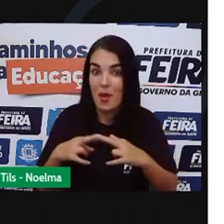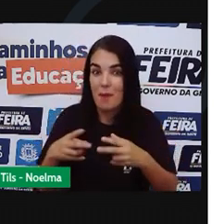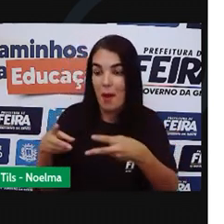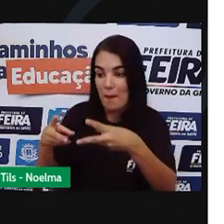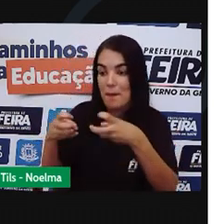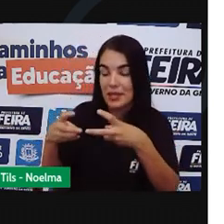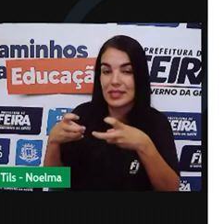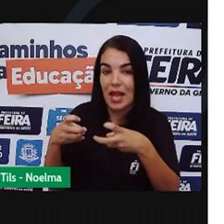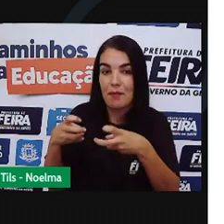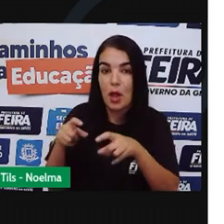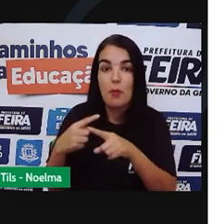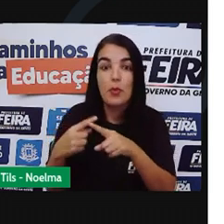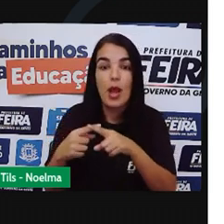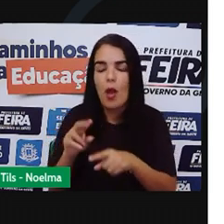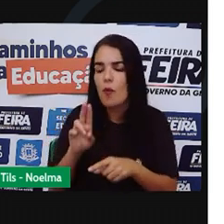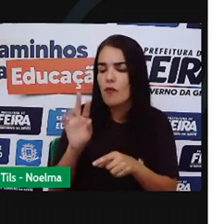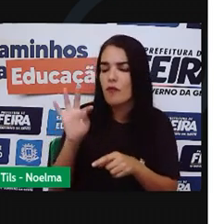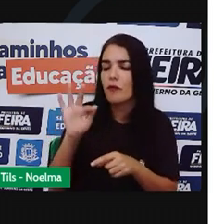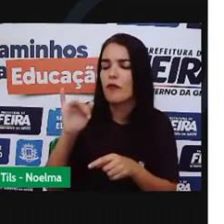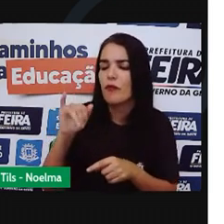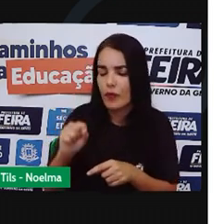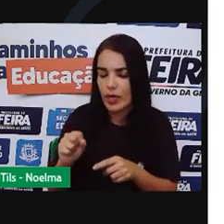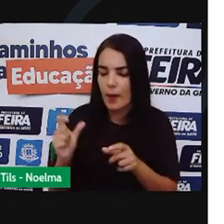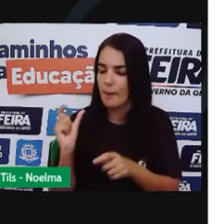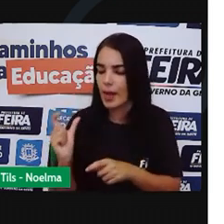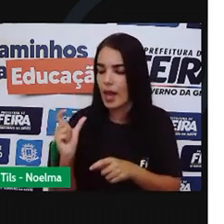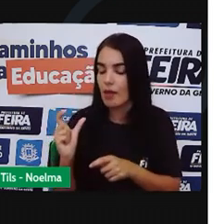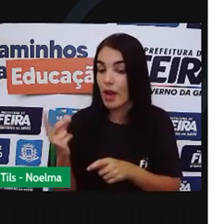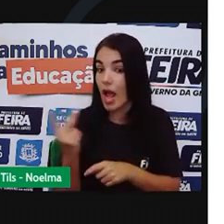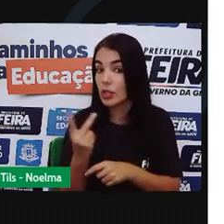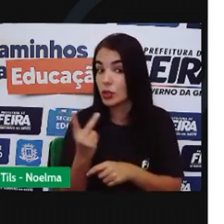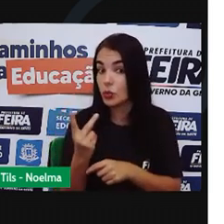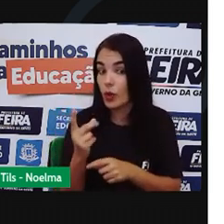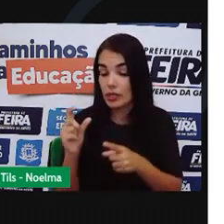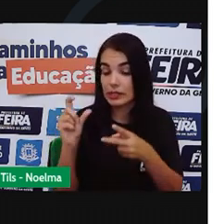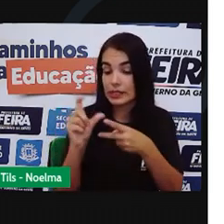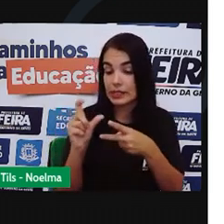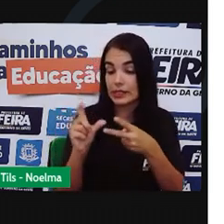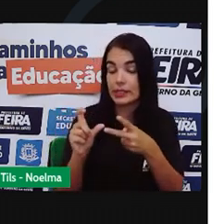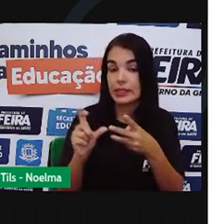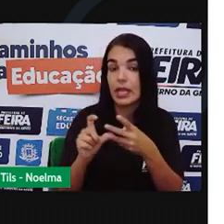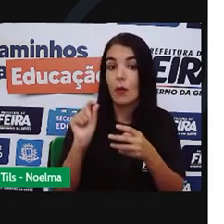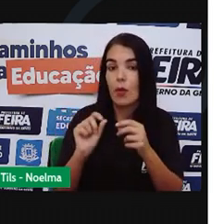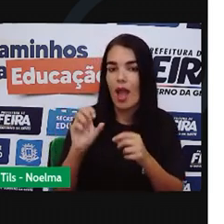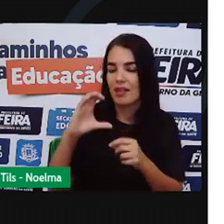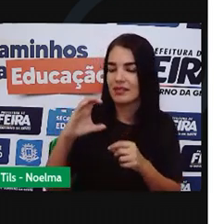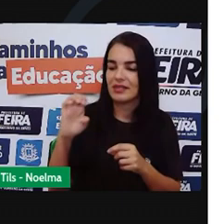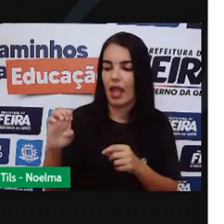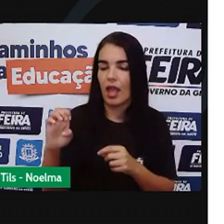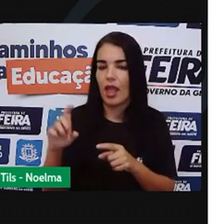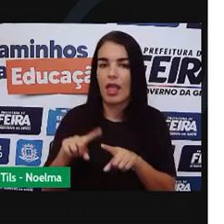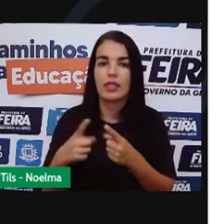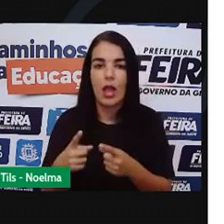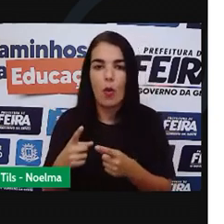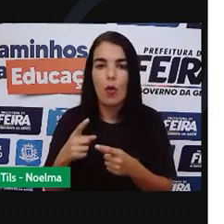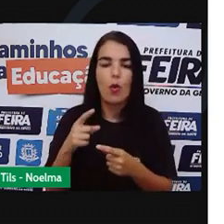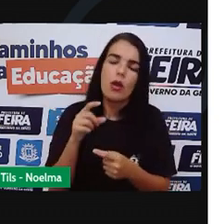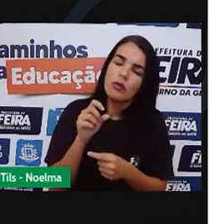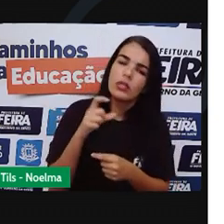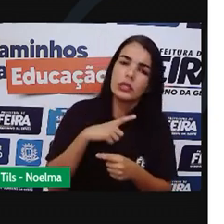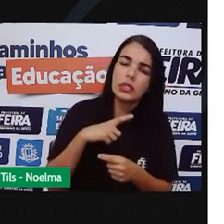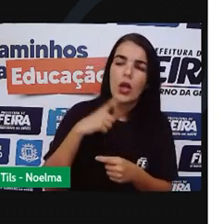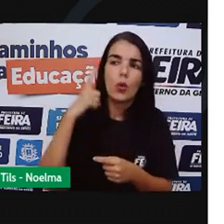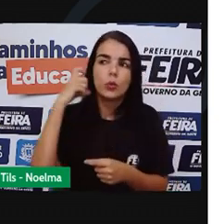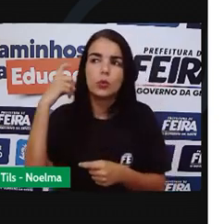Por conta Do final da palavra As duas Terminam com a sílaba Se E o som Esse Em